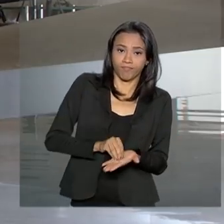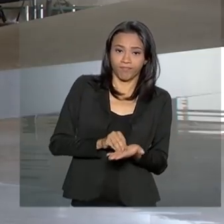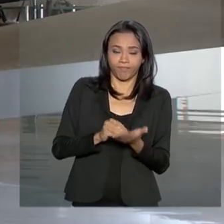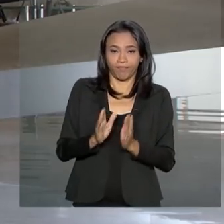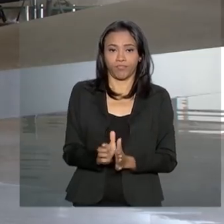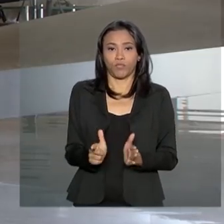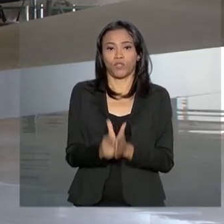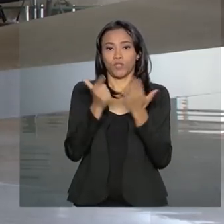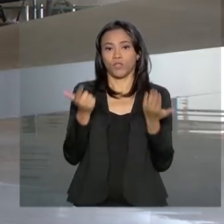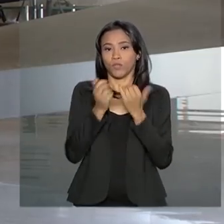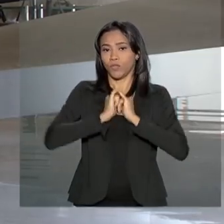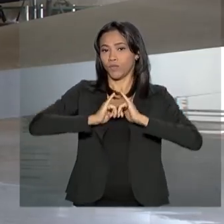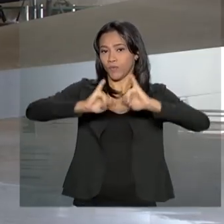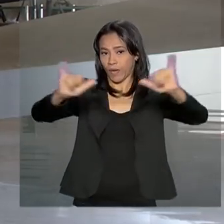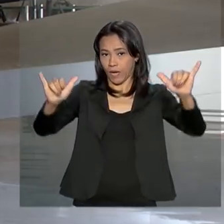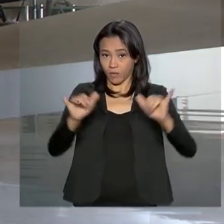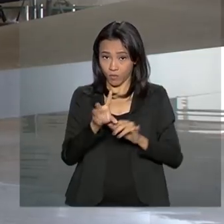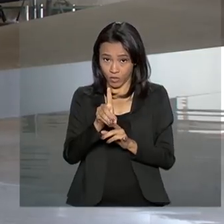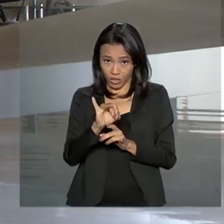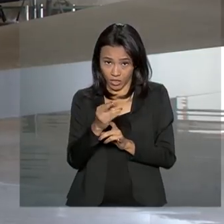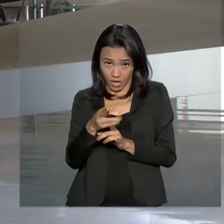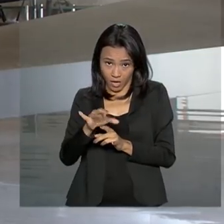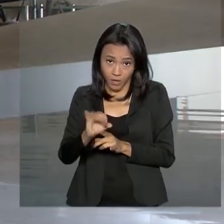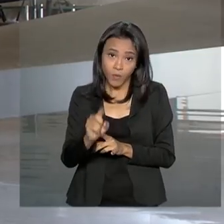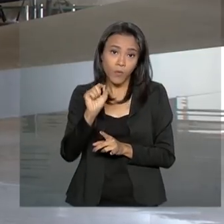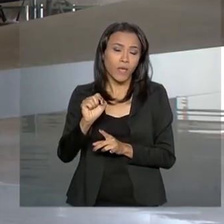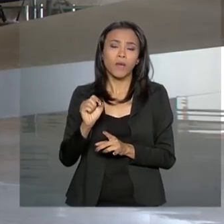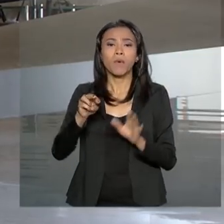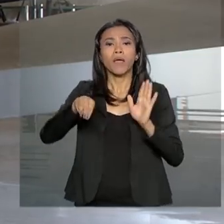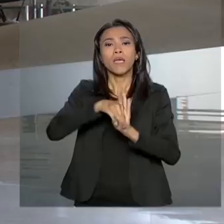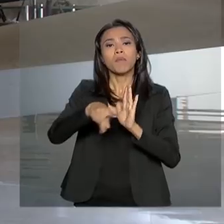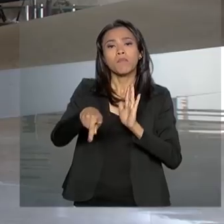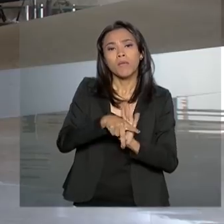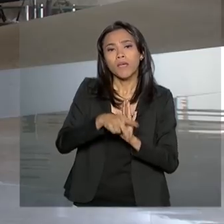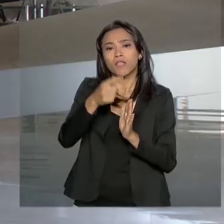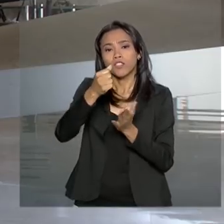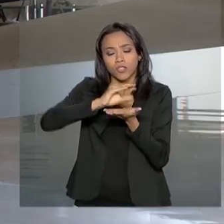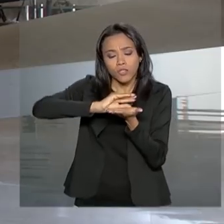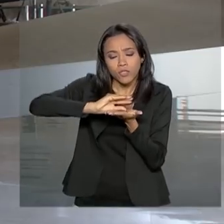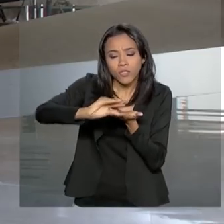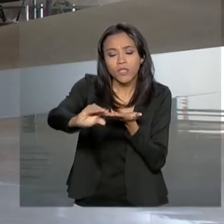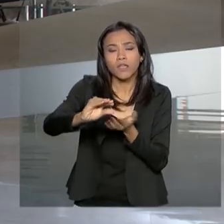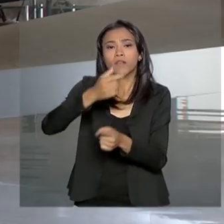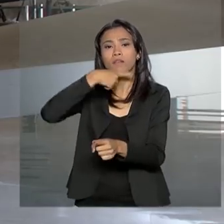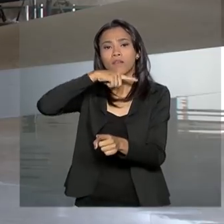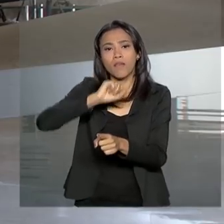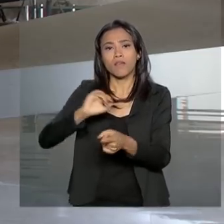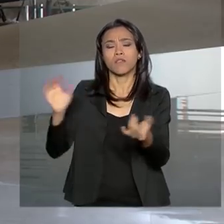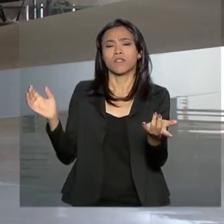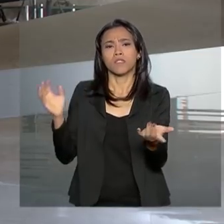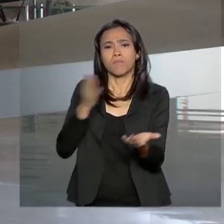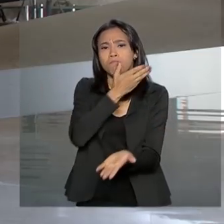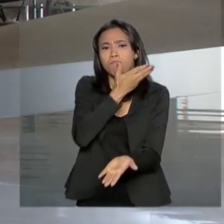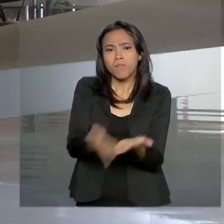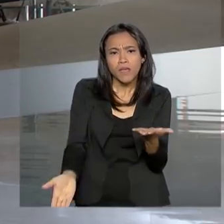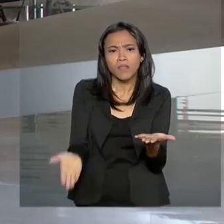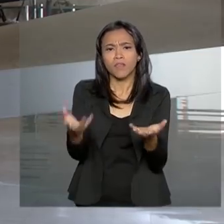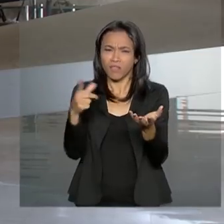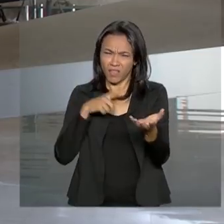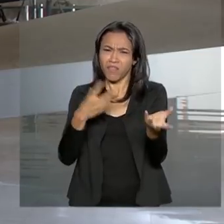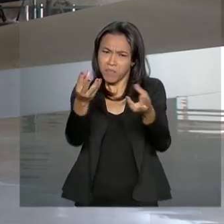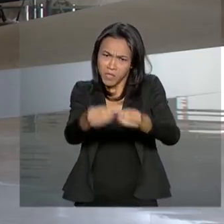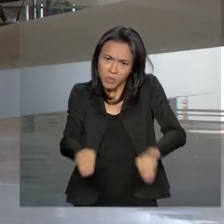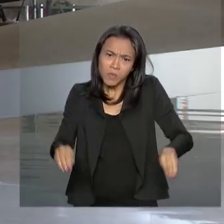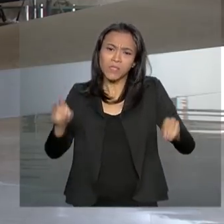da União de hoje uma medida provisória que libera recursos para as pessoas atingidas pelo rompimento da barragem de Brumadinho,